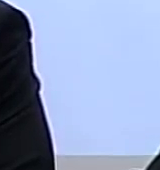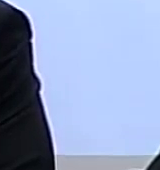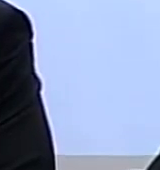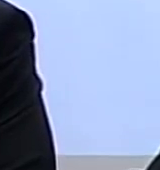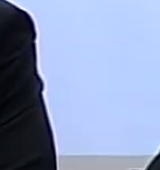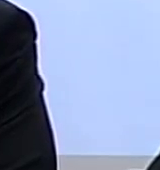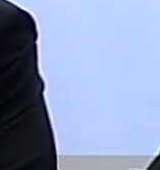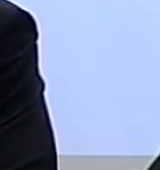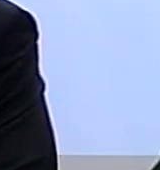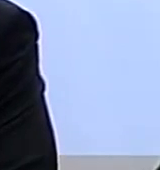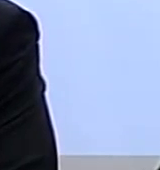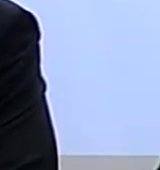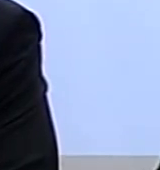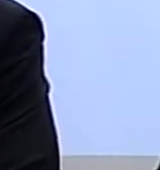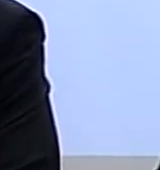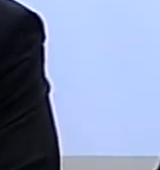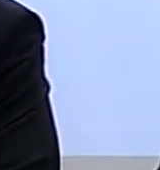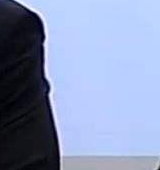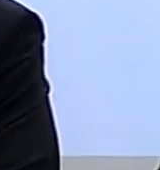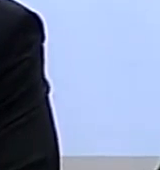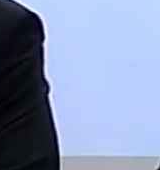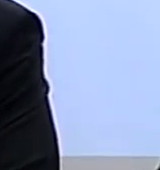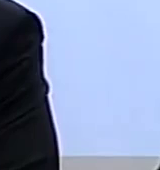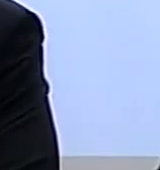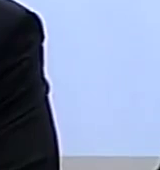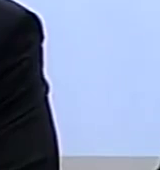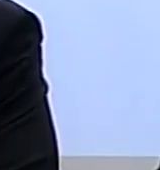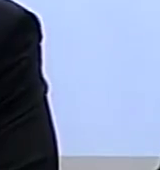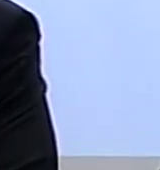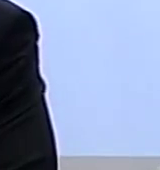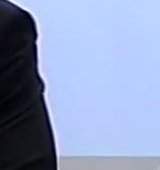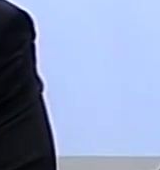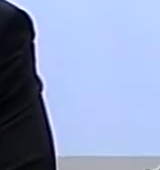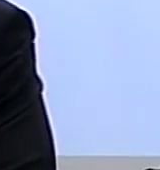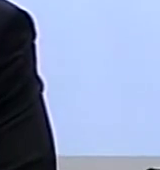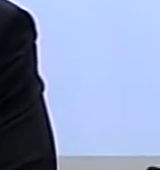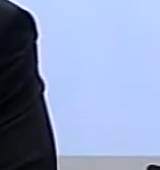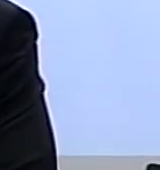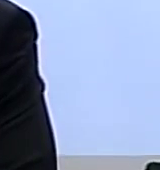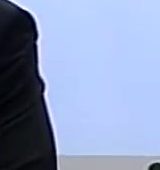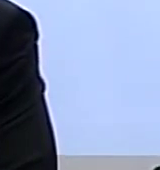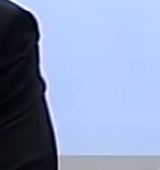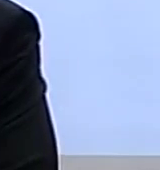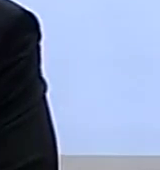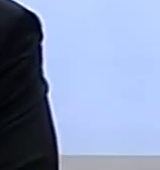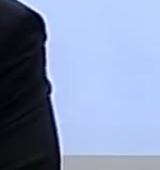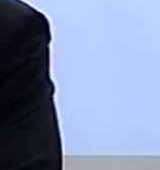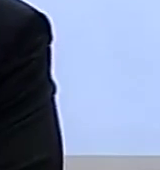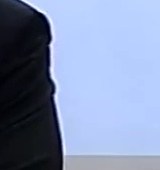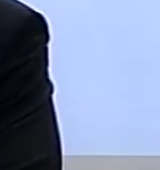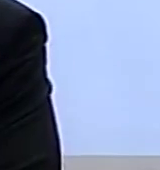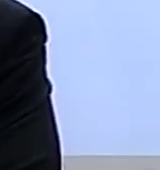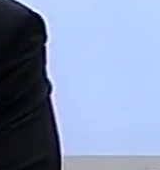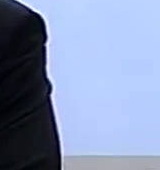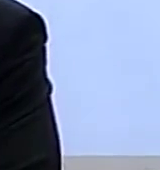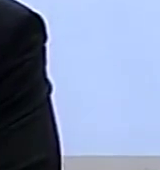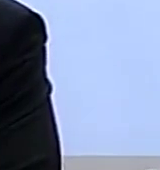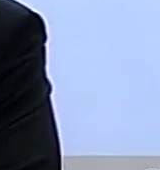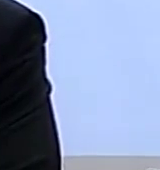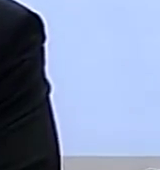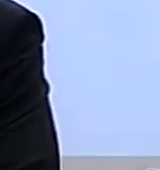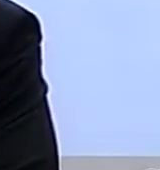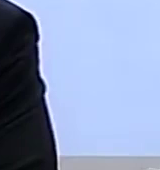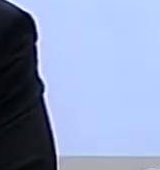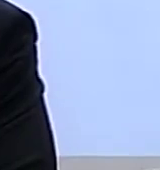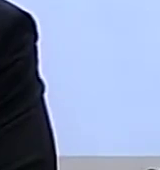de Estado, chefes de Estado e dirigentes foram interceptados, empresas tiveram também suas